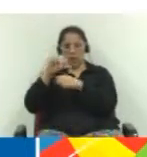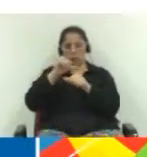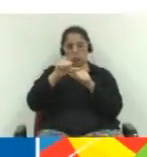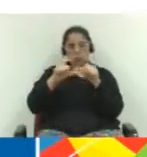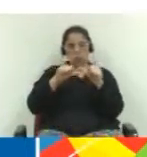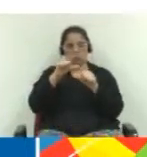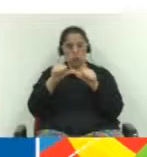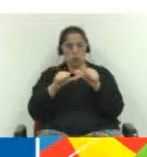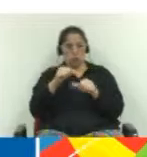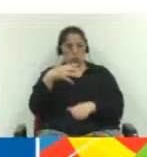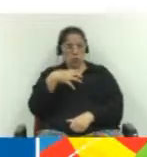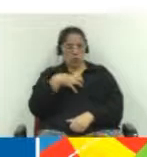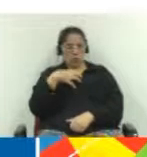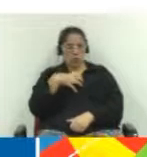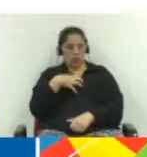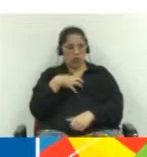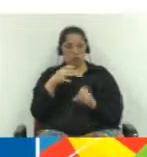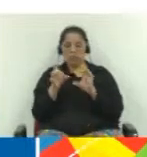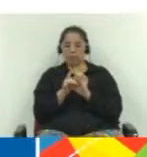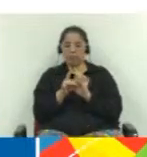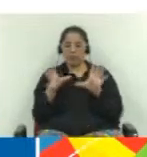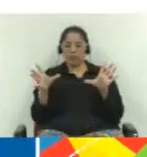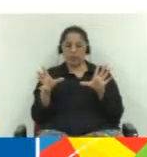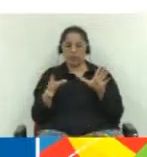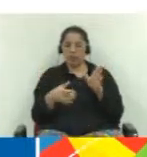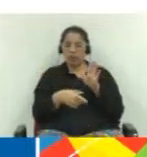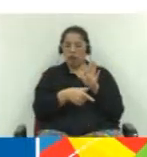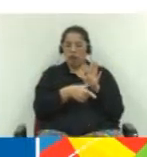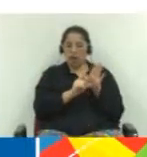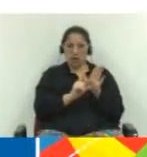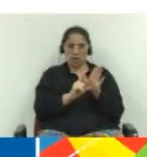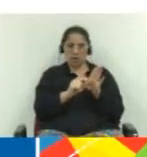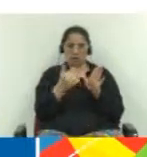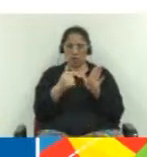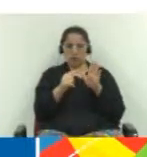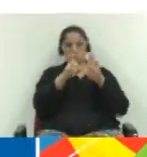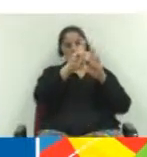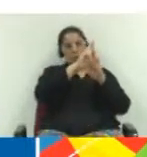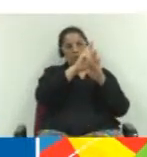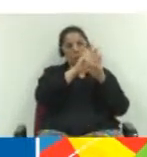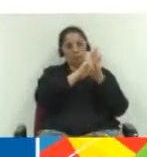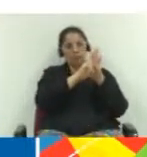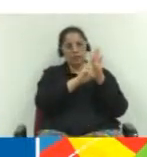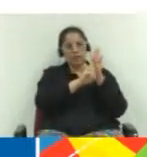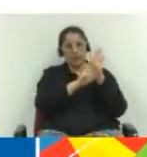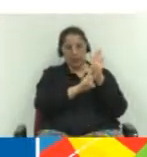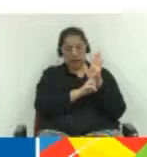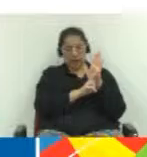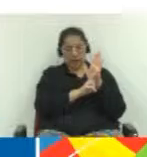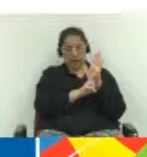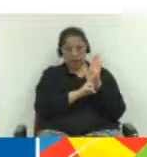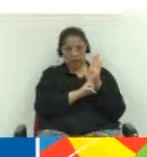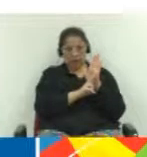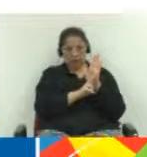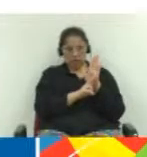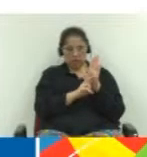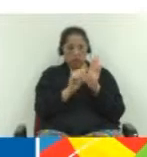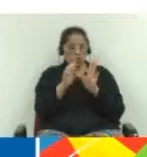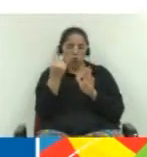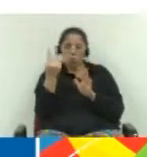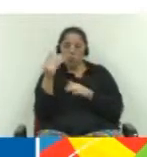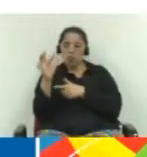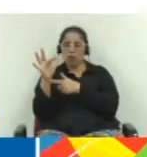aqui para a cidade. O MEC mudou a sua forma de liberar curso de